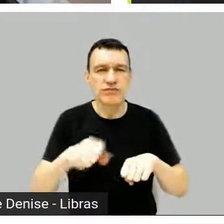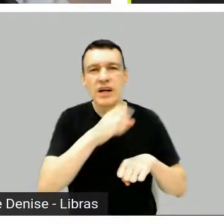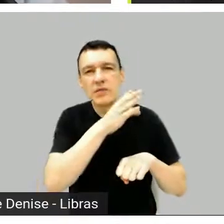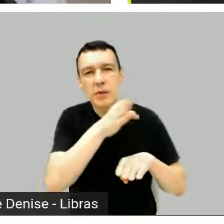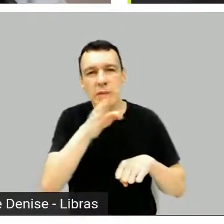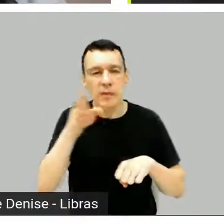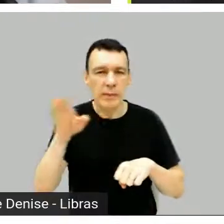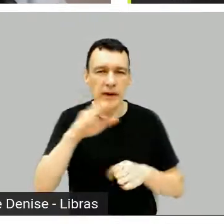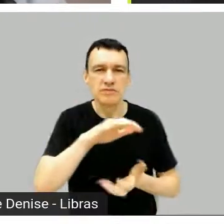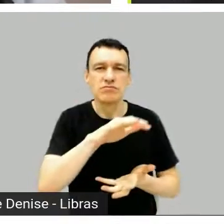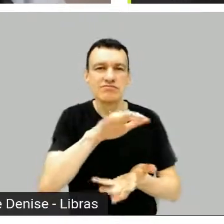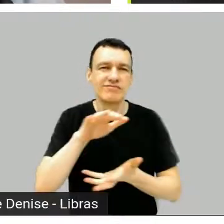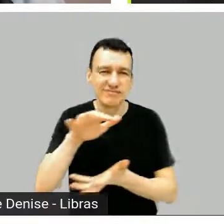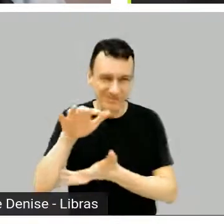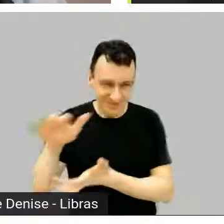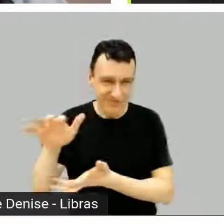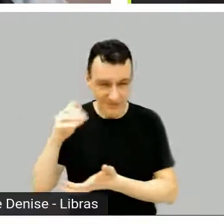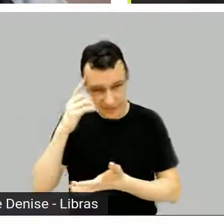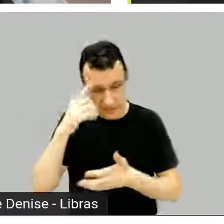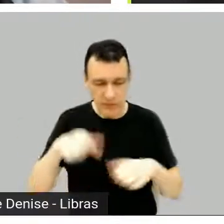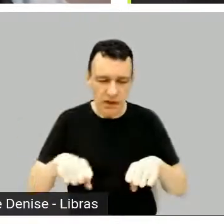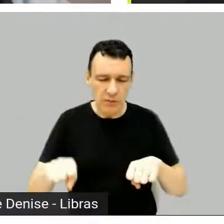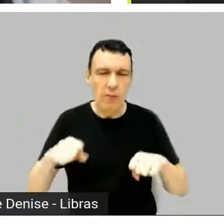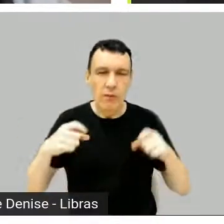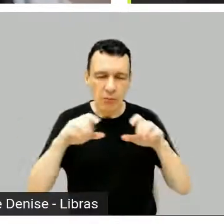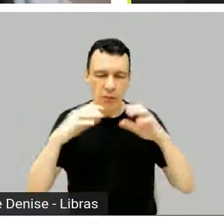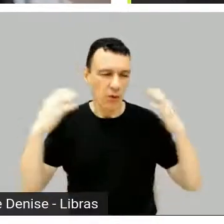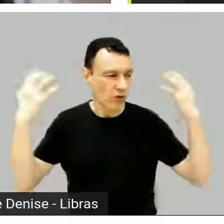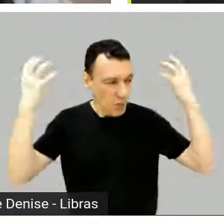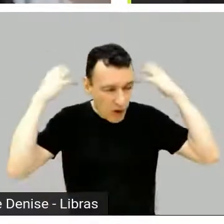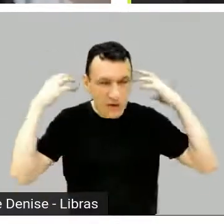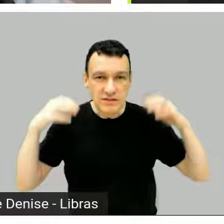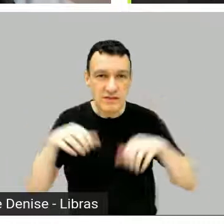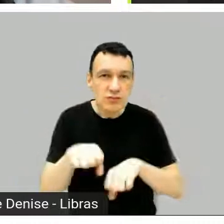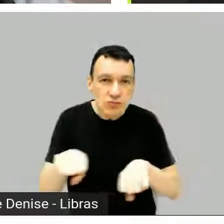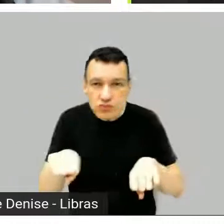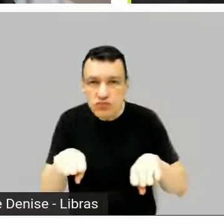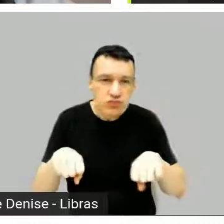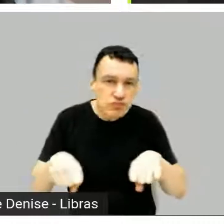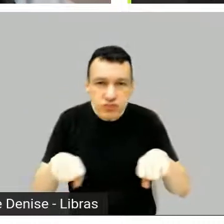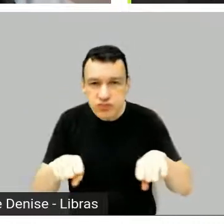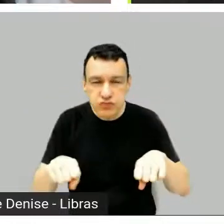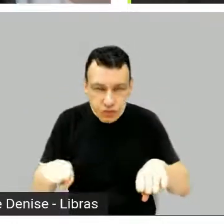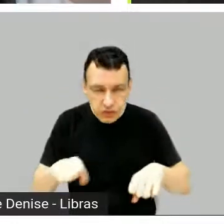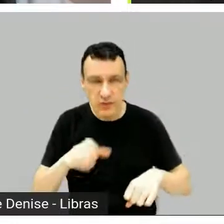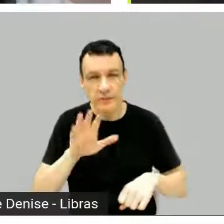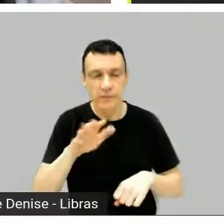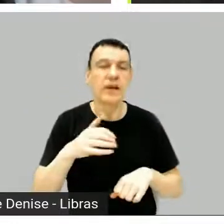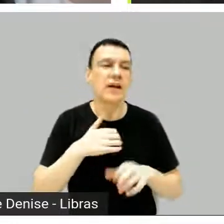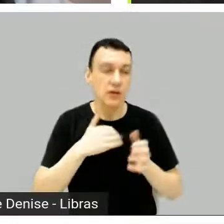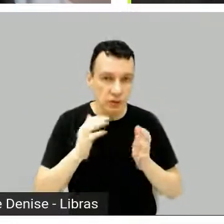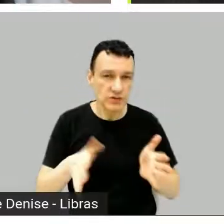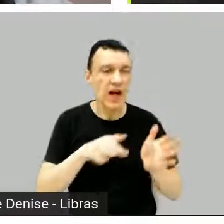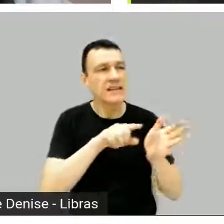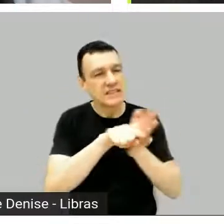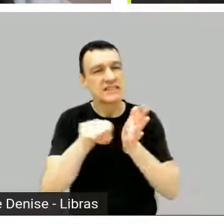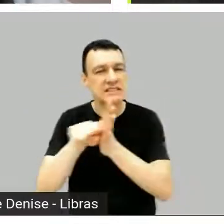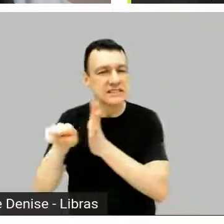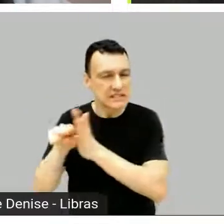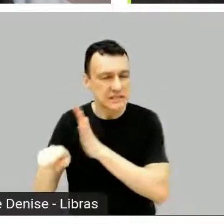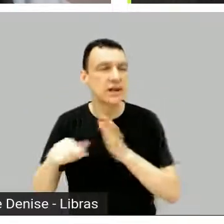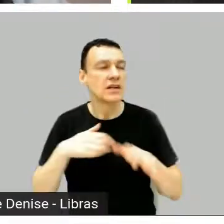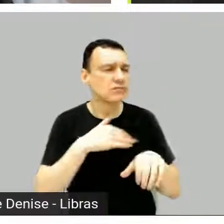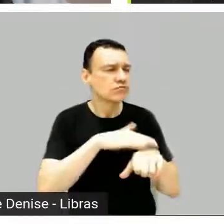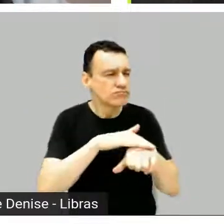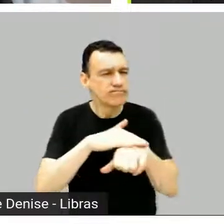preferem chamar, e vi como é que funcionava, conversei, procurei algumas poucas mulheres. Hoje tem mais,